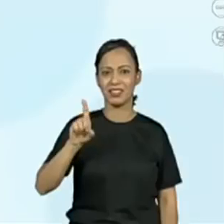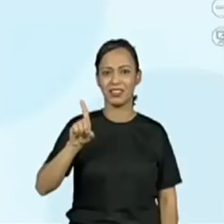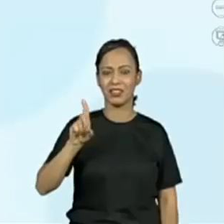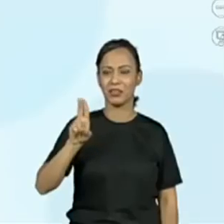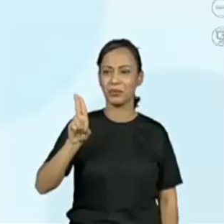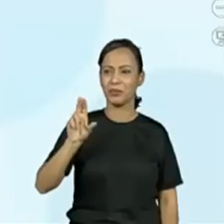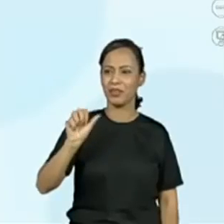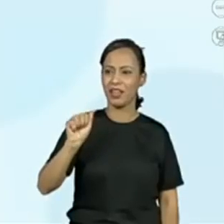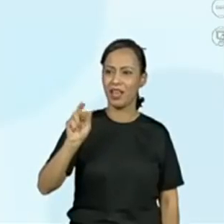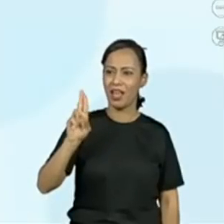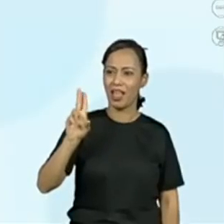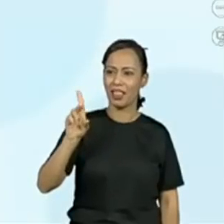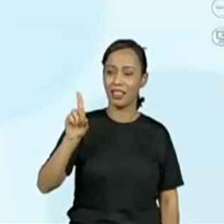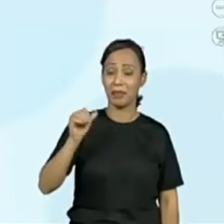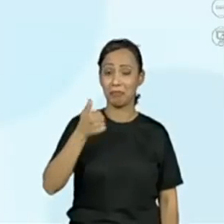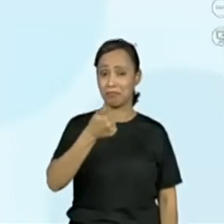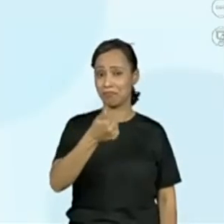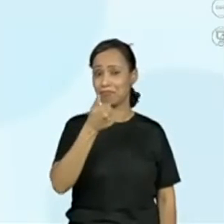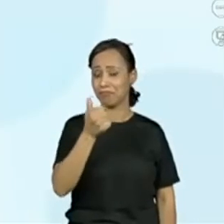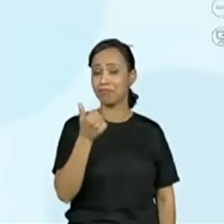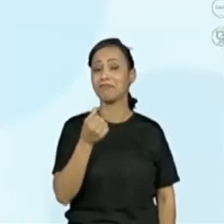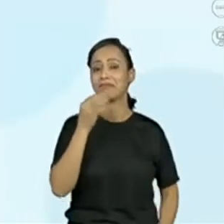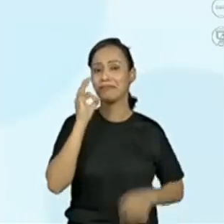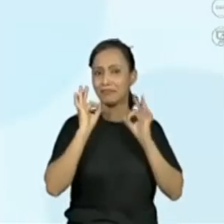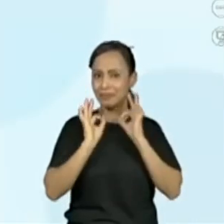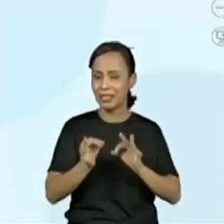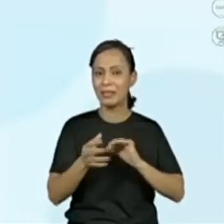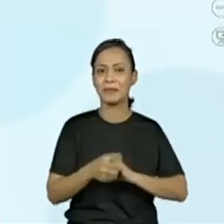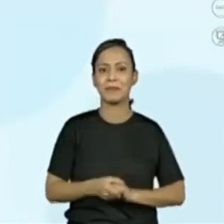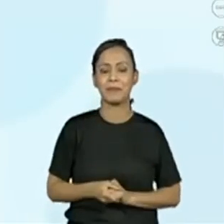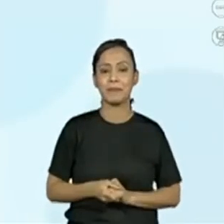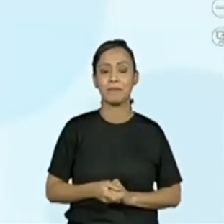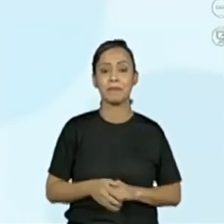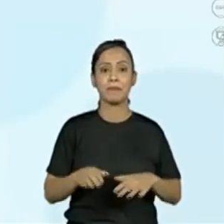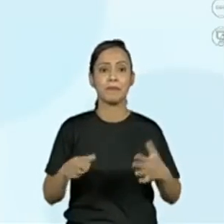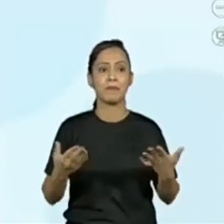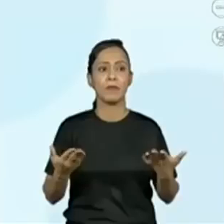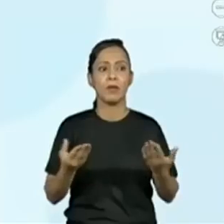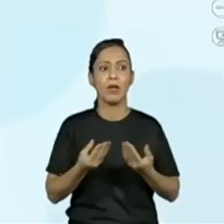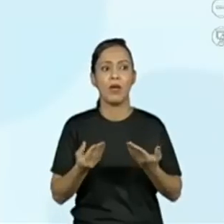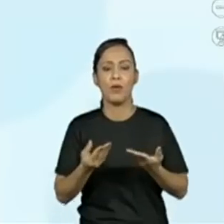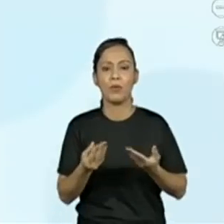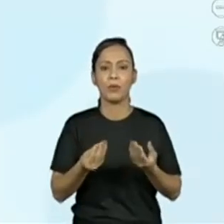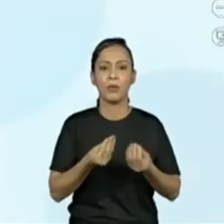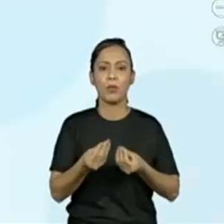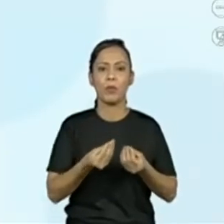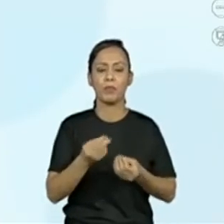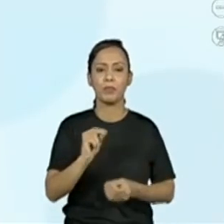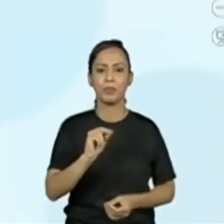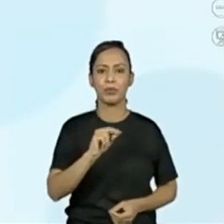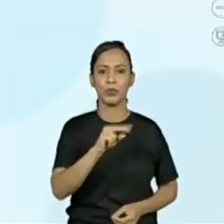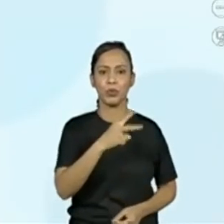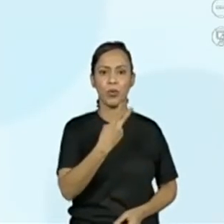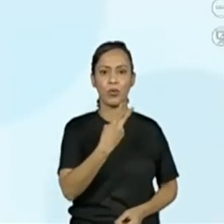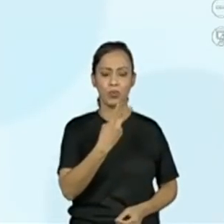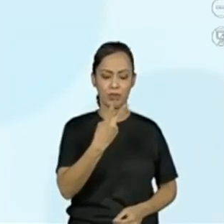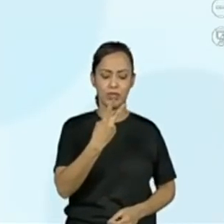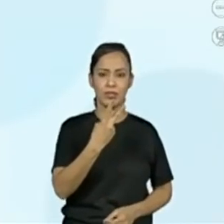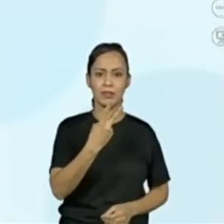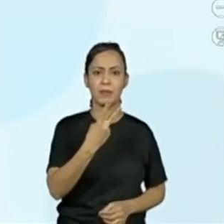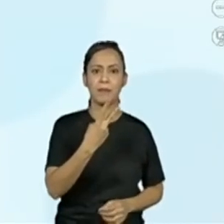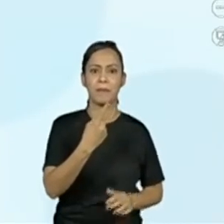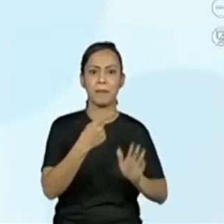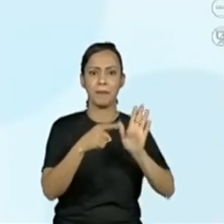Que é o nosso próximo número da sequência. E agora ficou fácil, não é? Pois é. Temos o 2